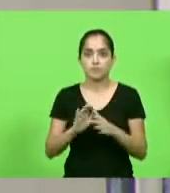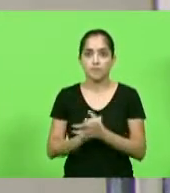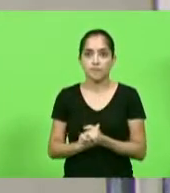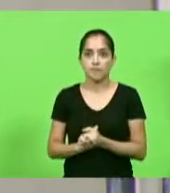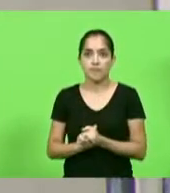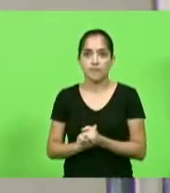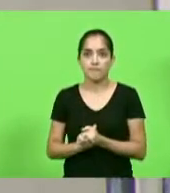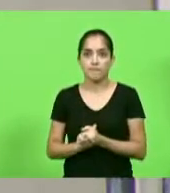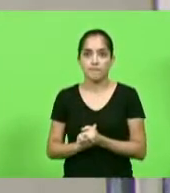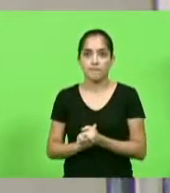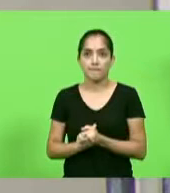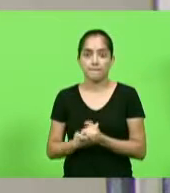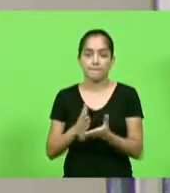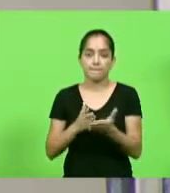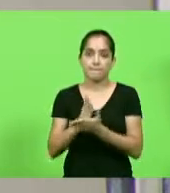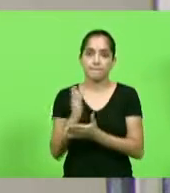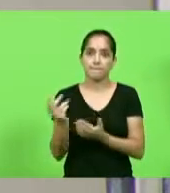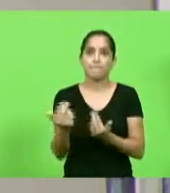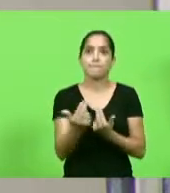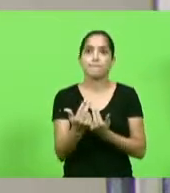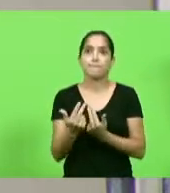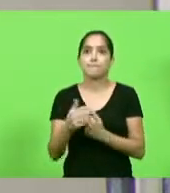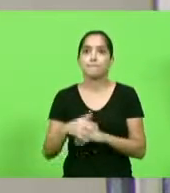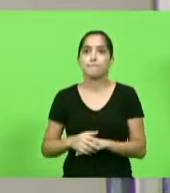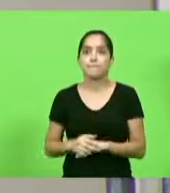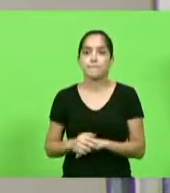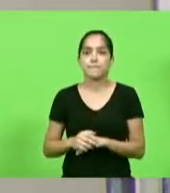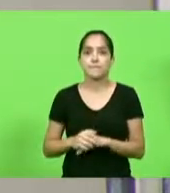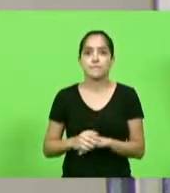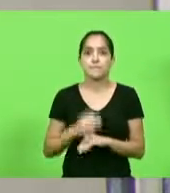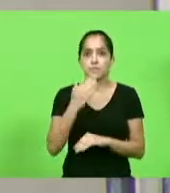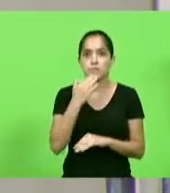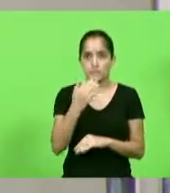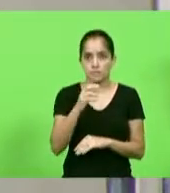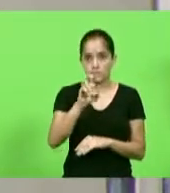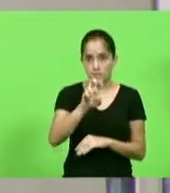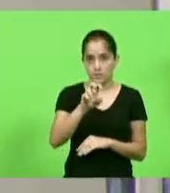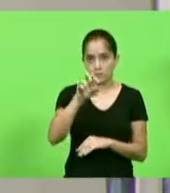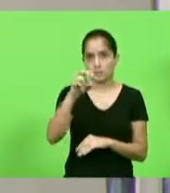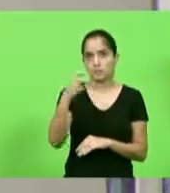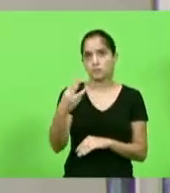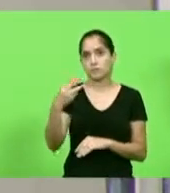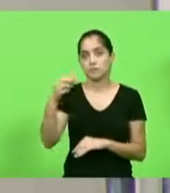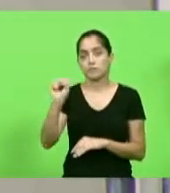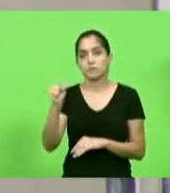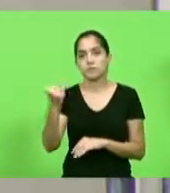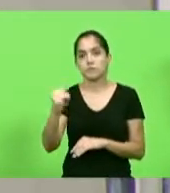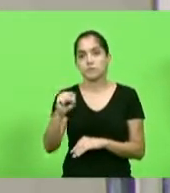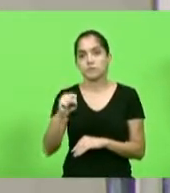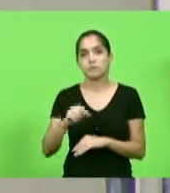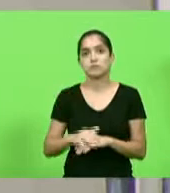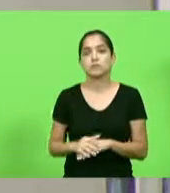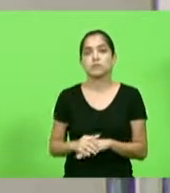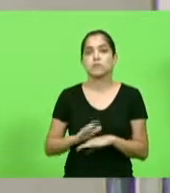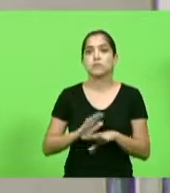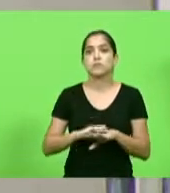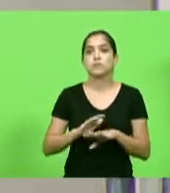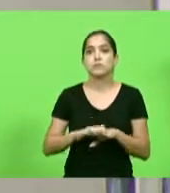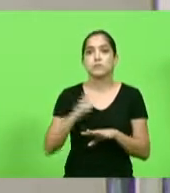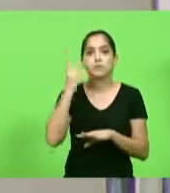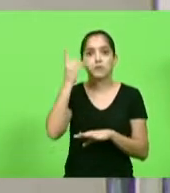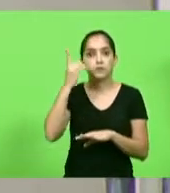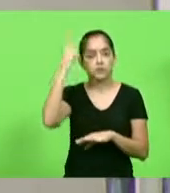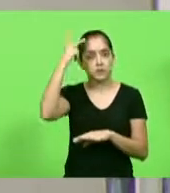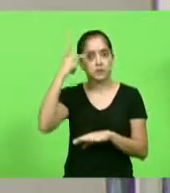permanência como se encontra, aprovado por unanimidade. Requerimento 538, autoria, deputada